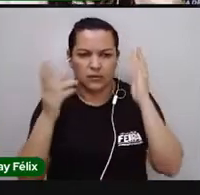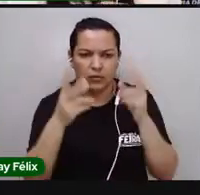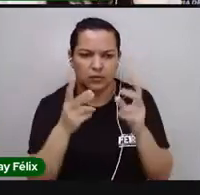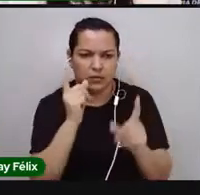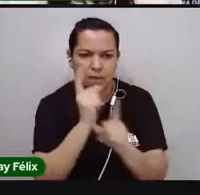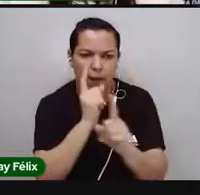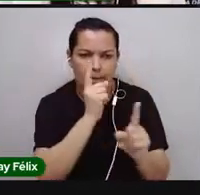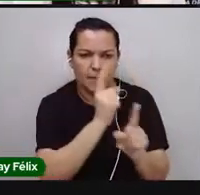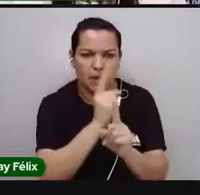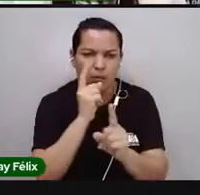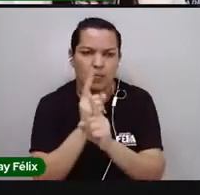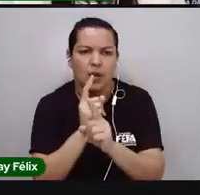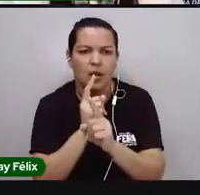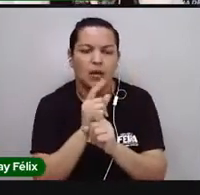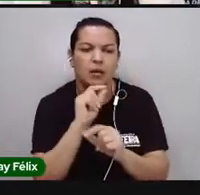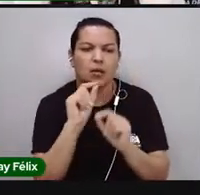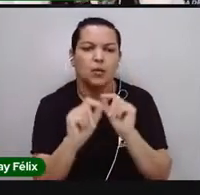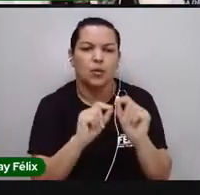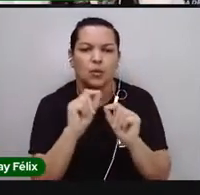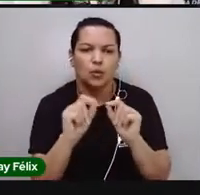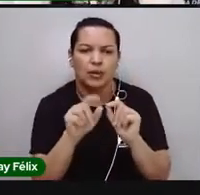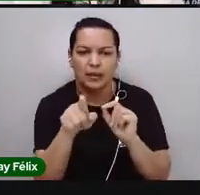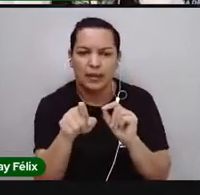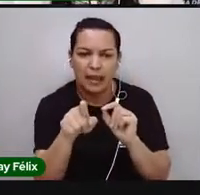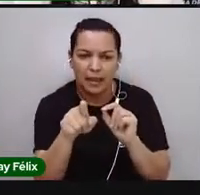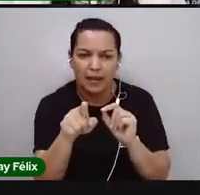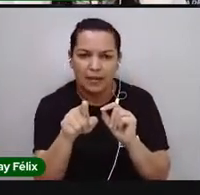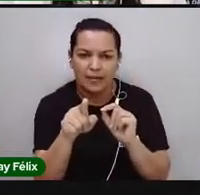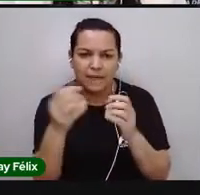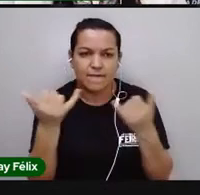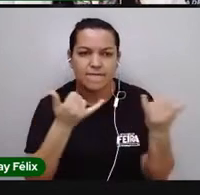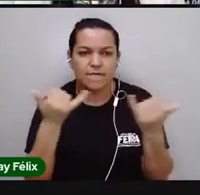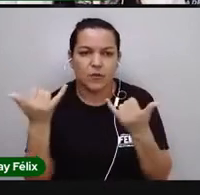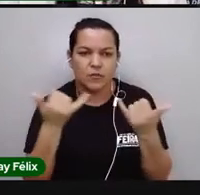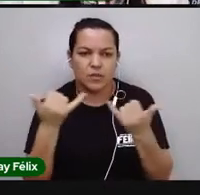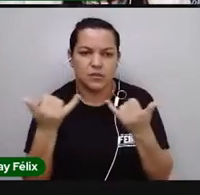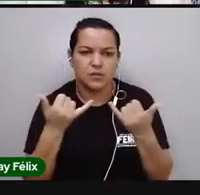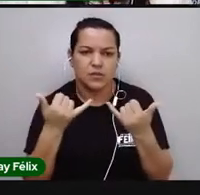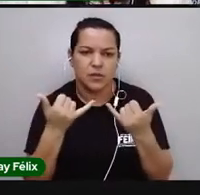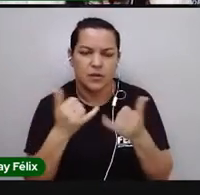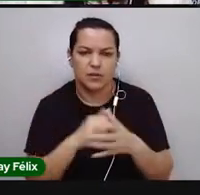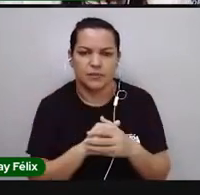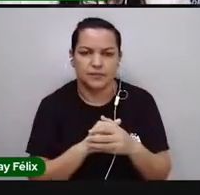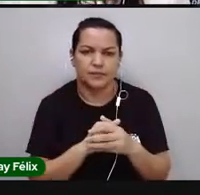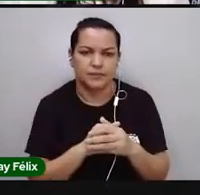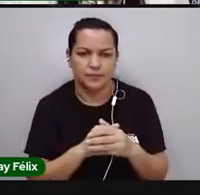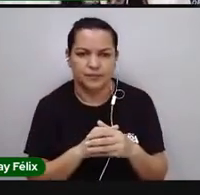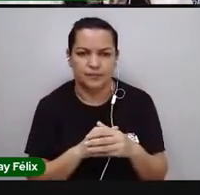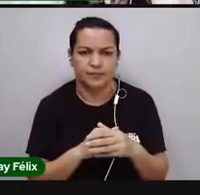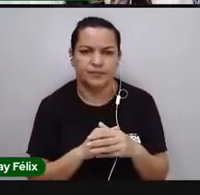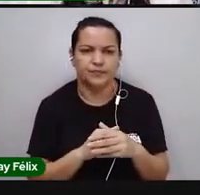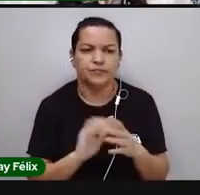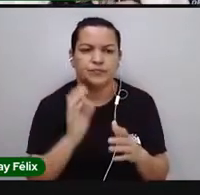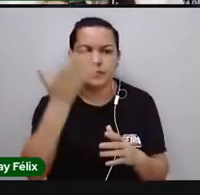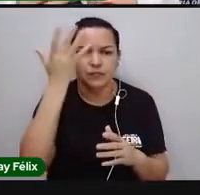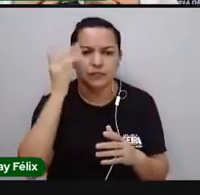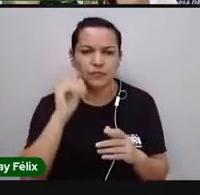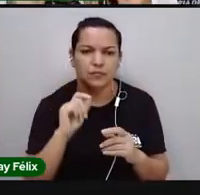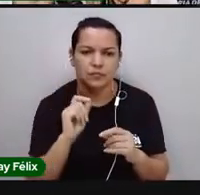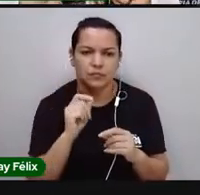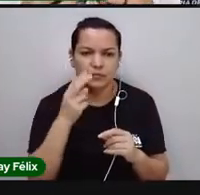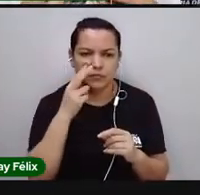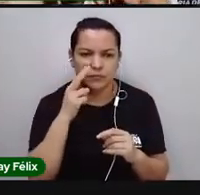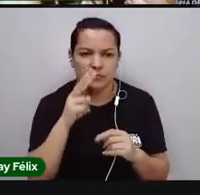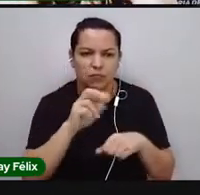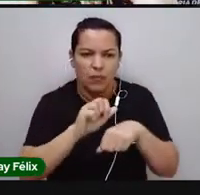e encontrar nesse banco de dados, certo? Que é o NCBI. O que que acontece? Só de